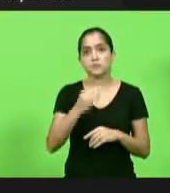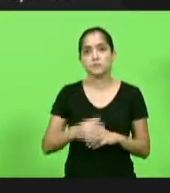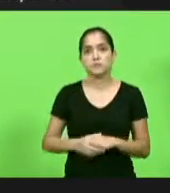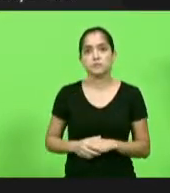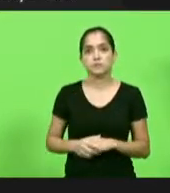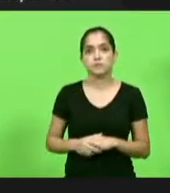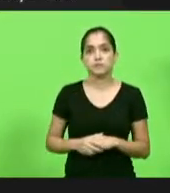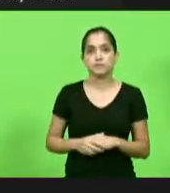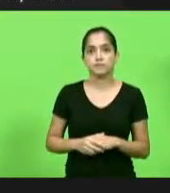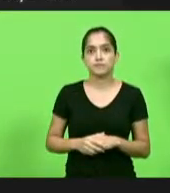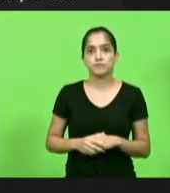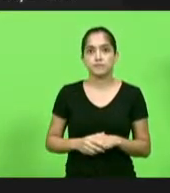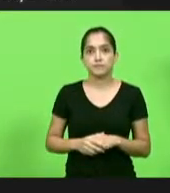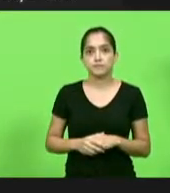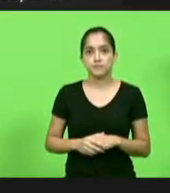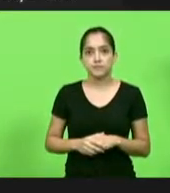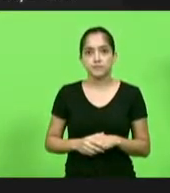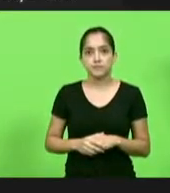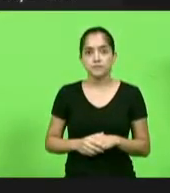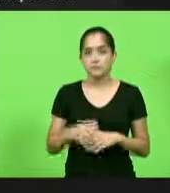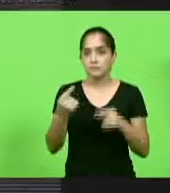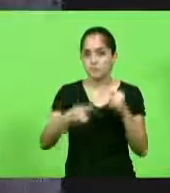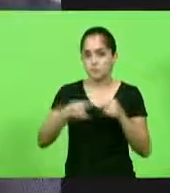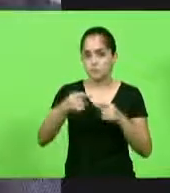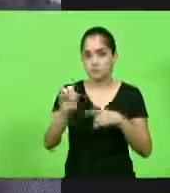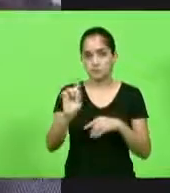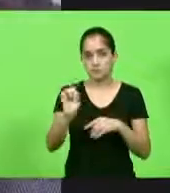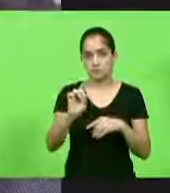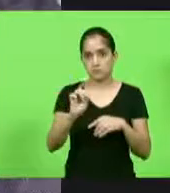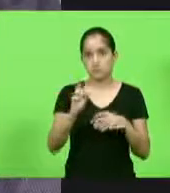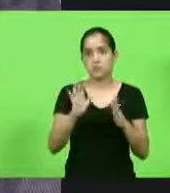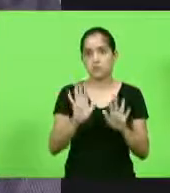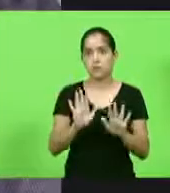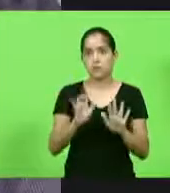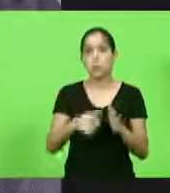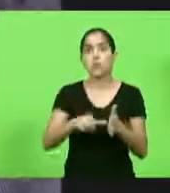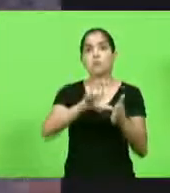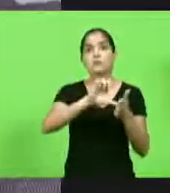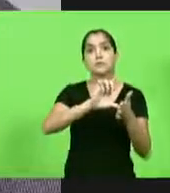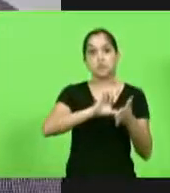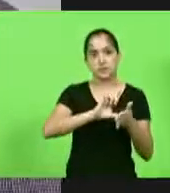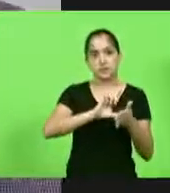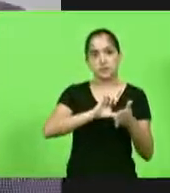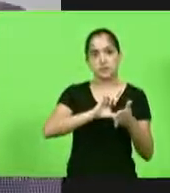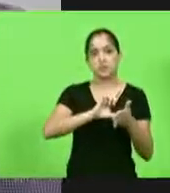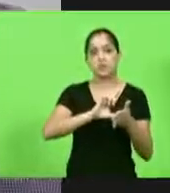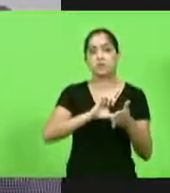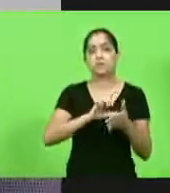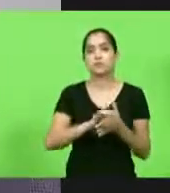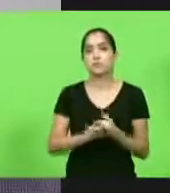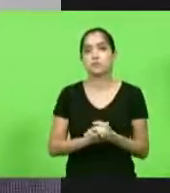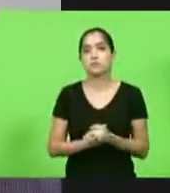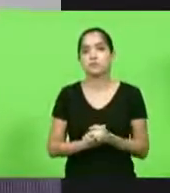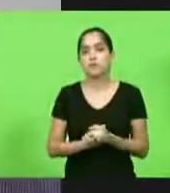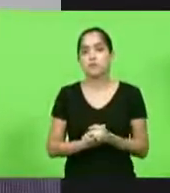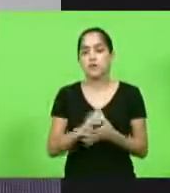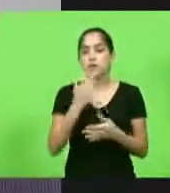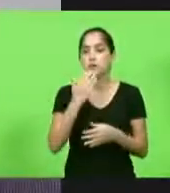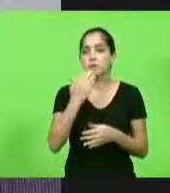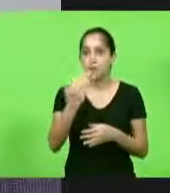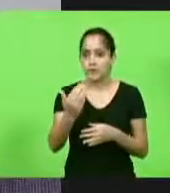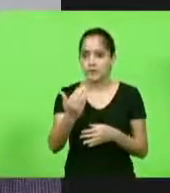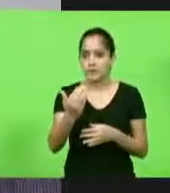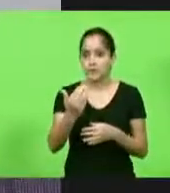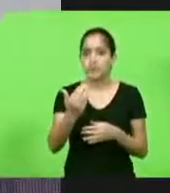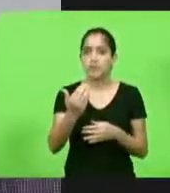Senhor presidente, desculpa, não é para discutir esse projeto, mas o anterior que passou é um requerimento